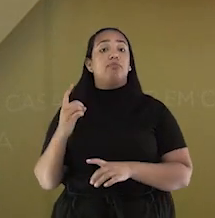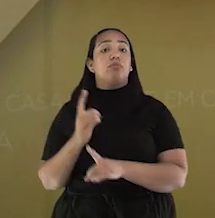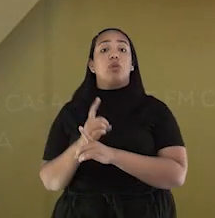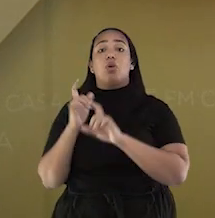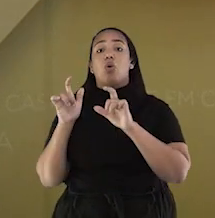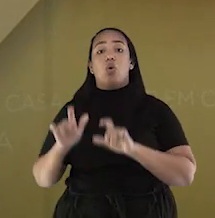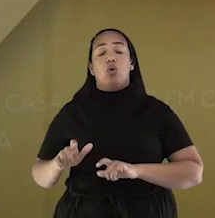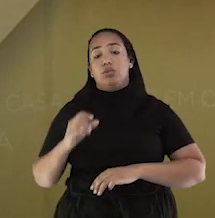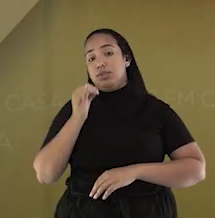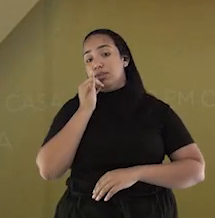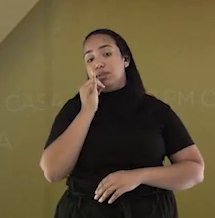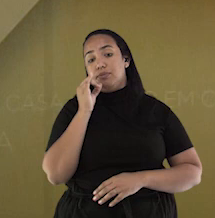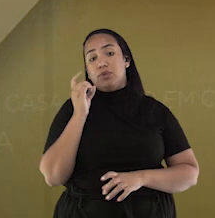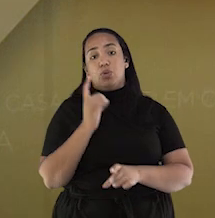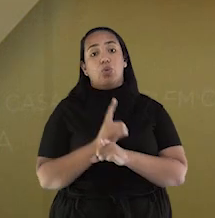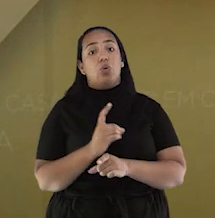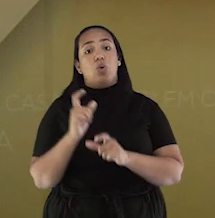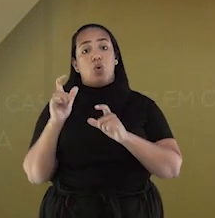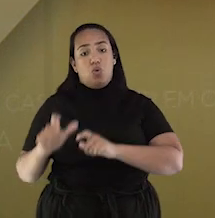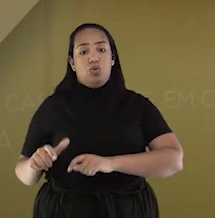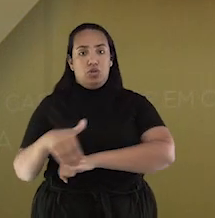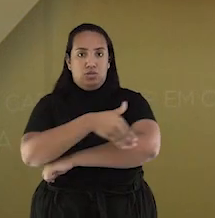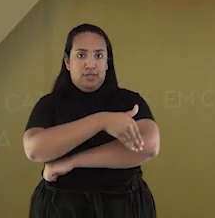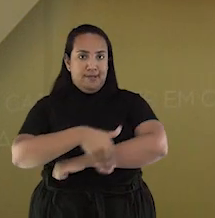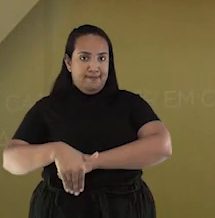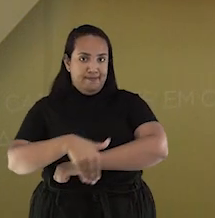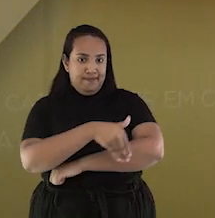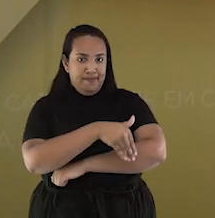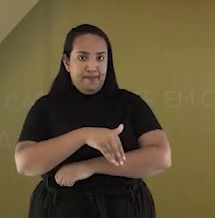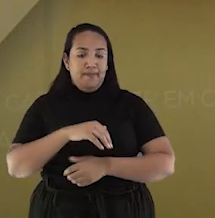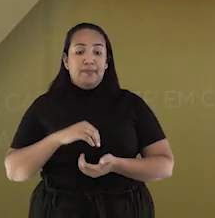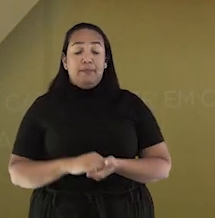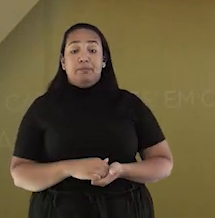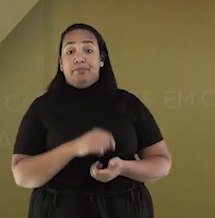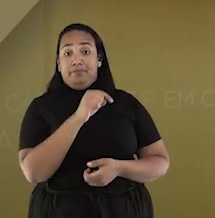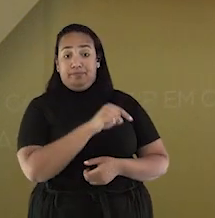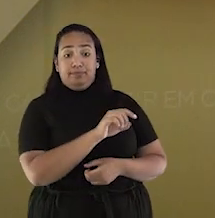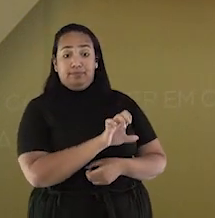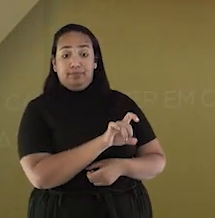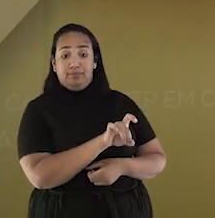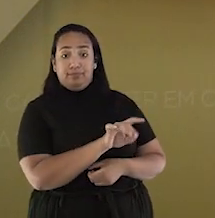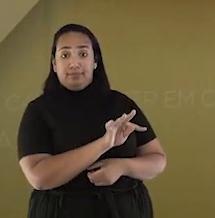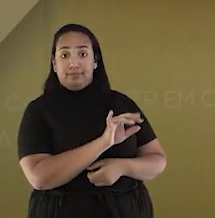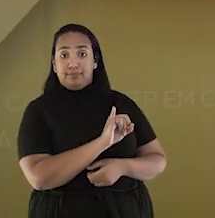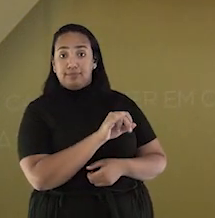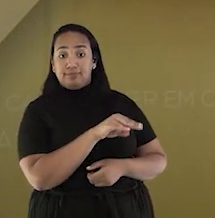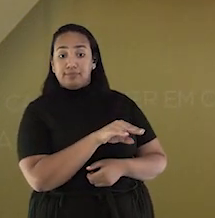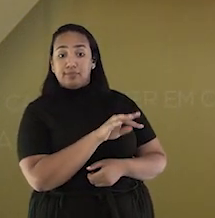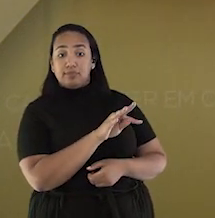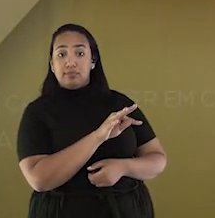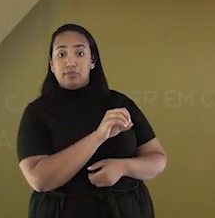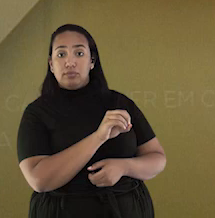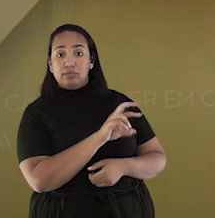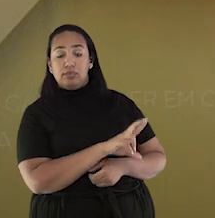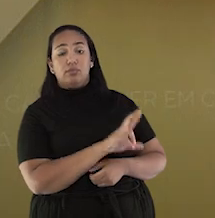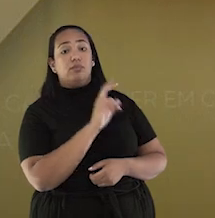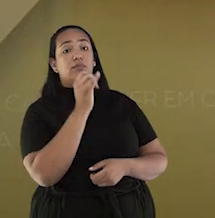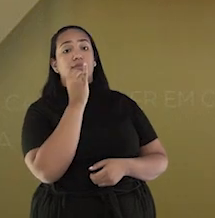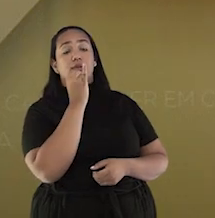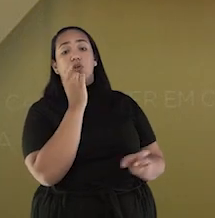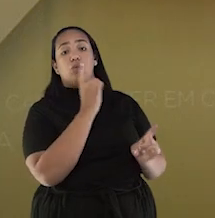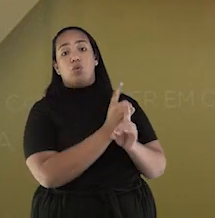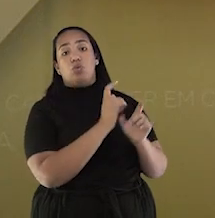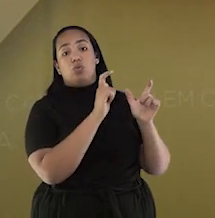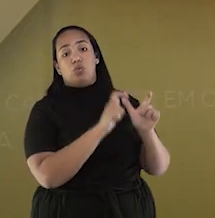Geralmente, encontramos o hidrante nas ruas. Já o extintor de incêndio em locais fechados,